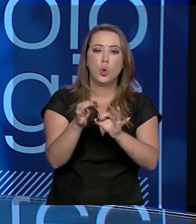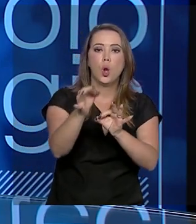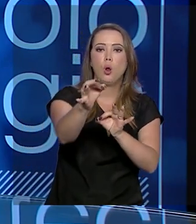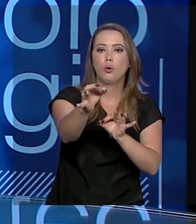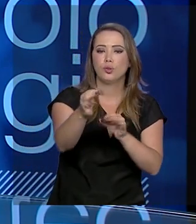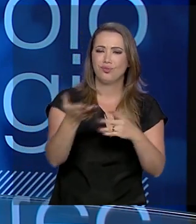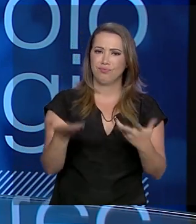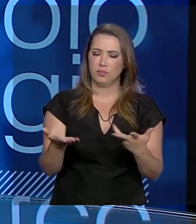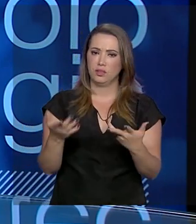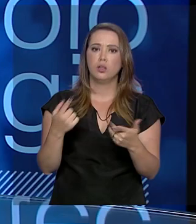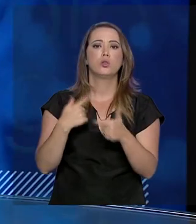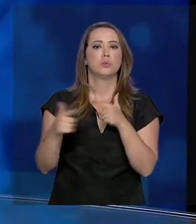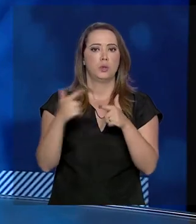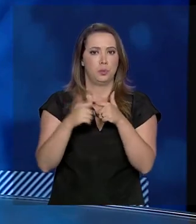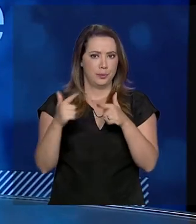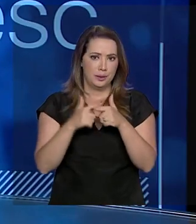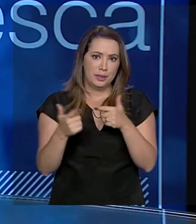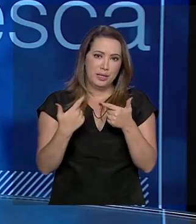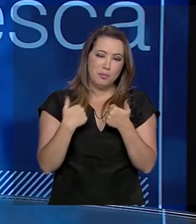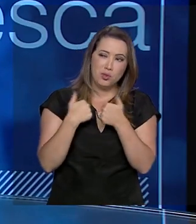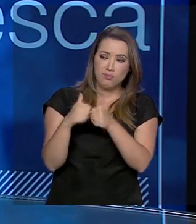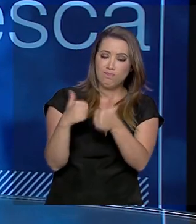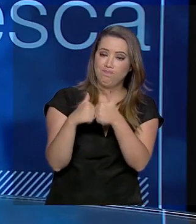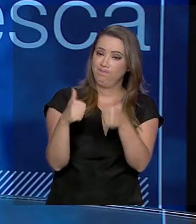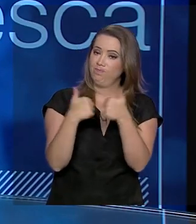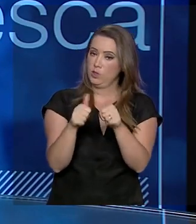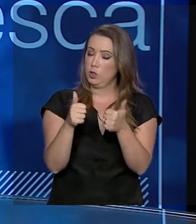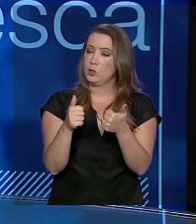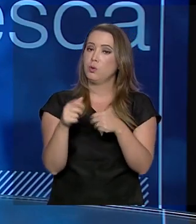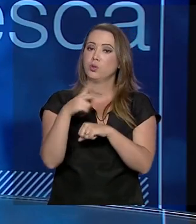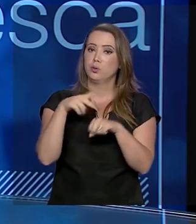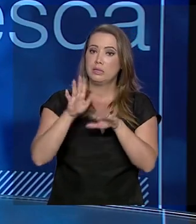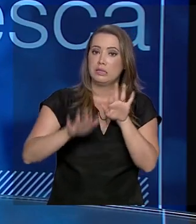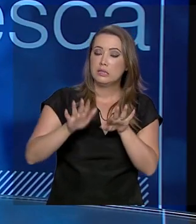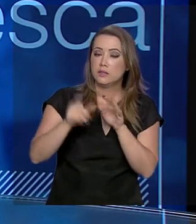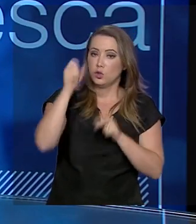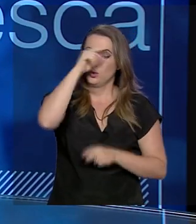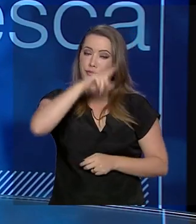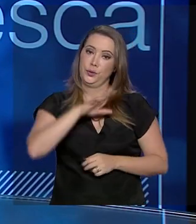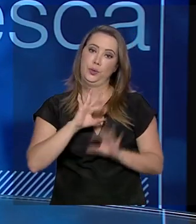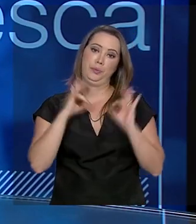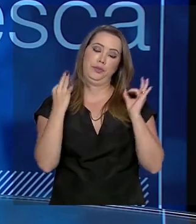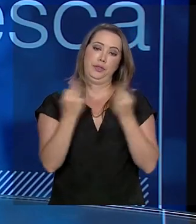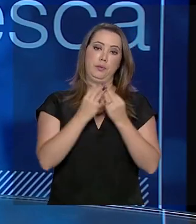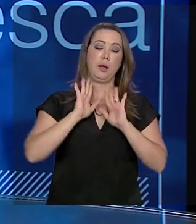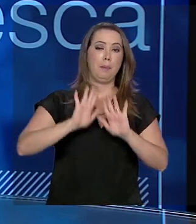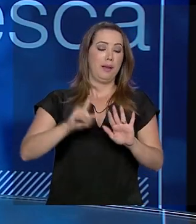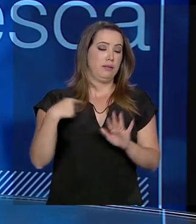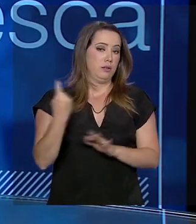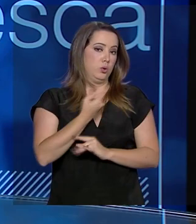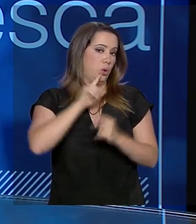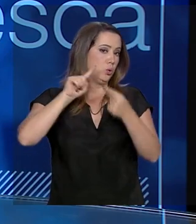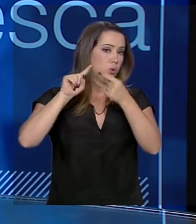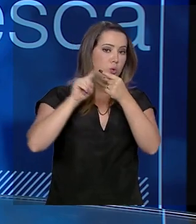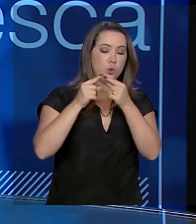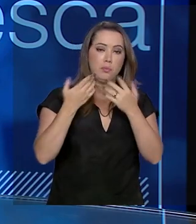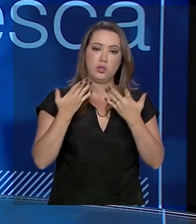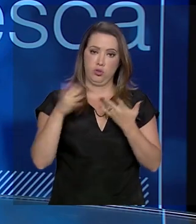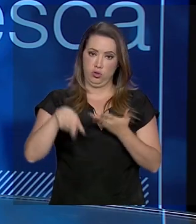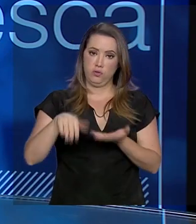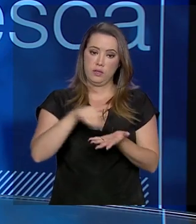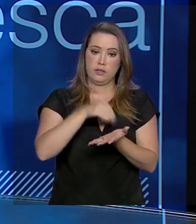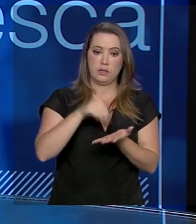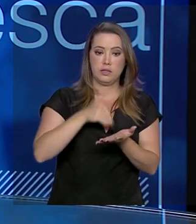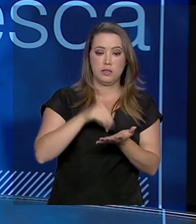logísticas do país acabam dificultando para algumas famílias. Mas, ainda assim, o nosso objetivo, enquanto Secretaria de Pesca,